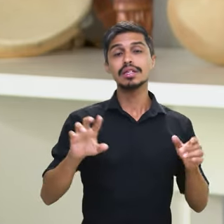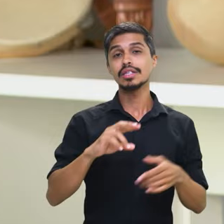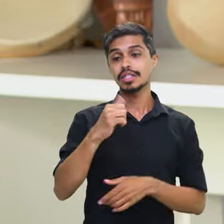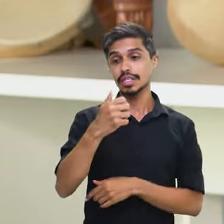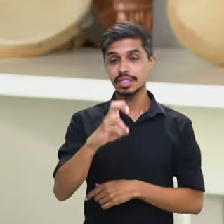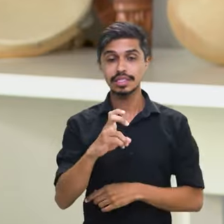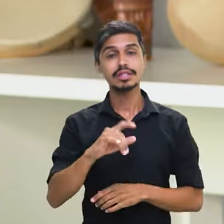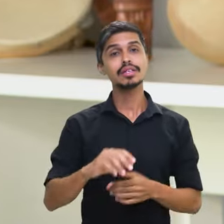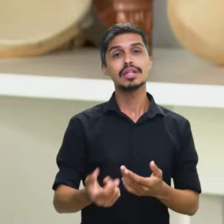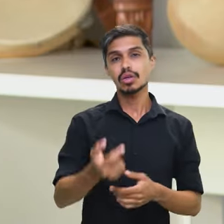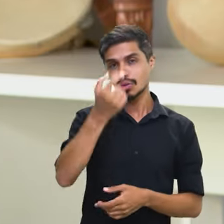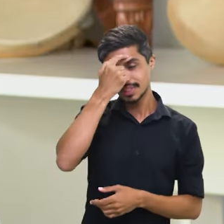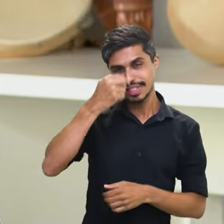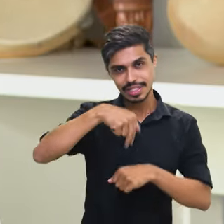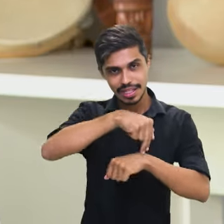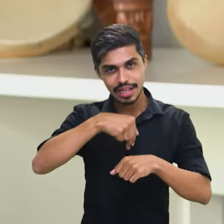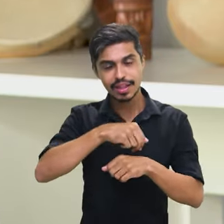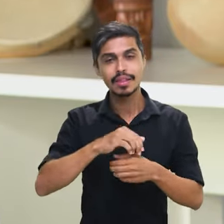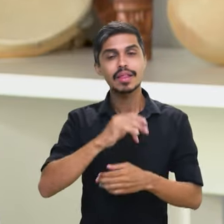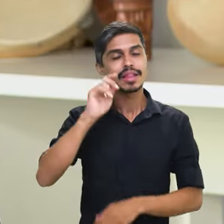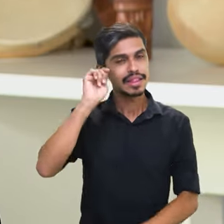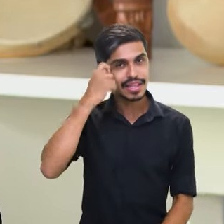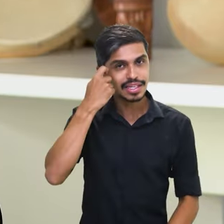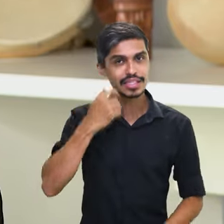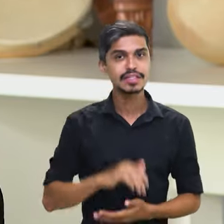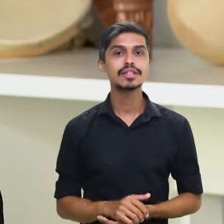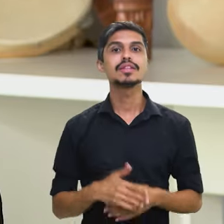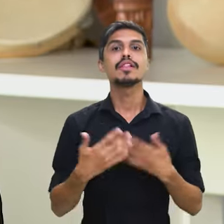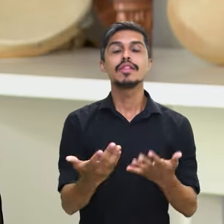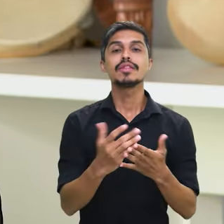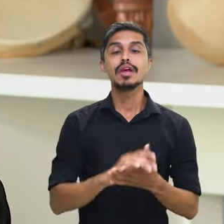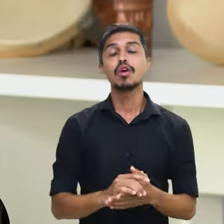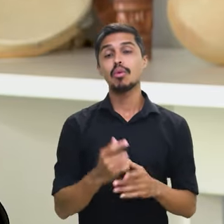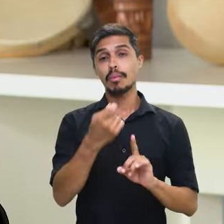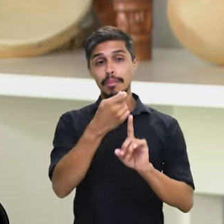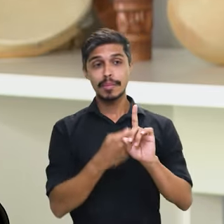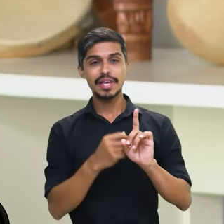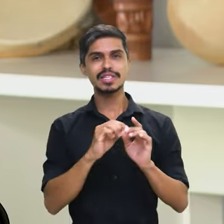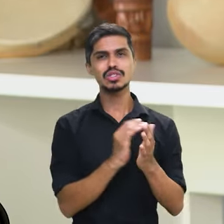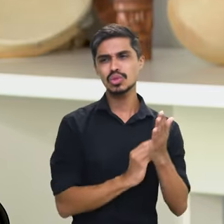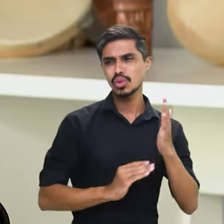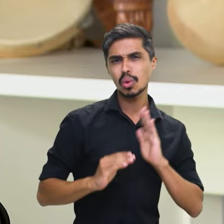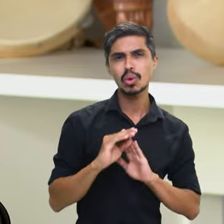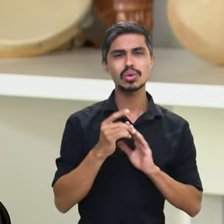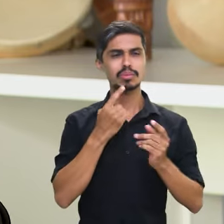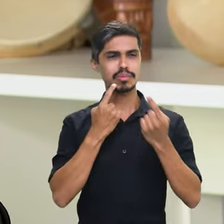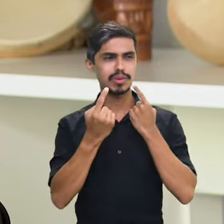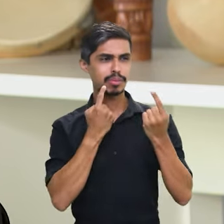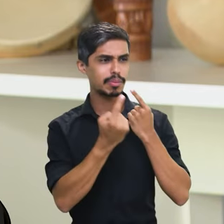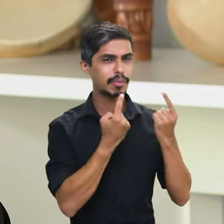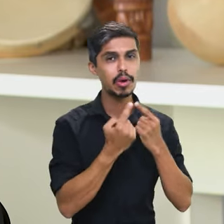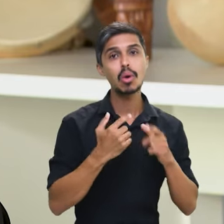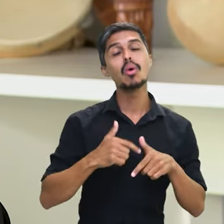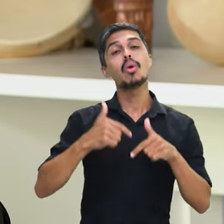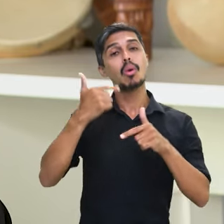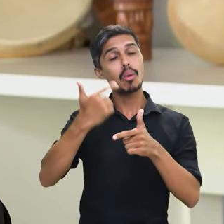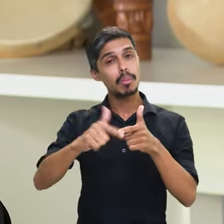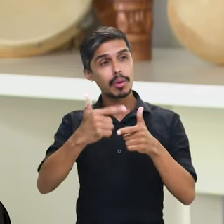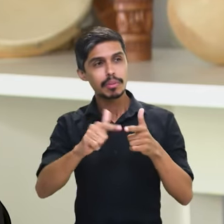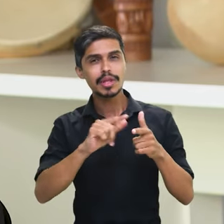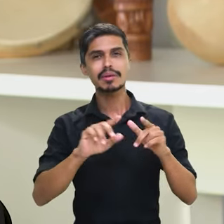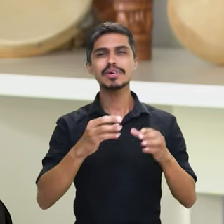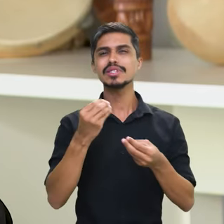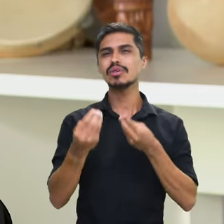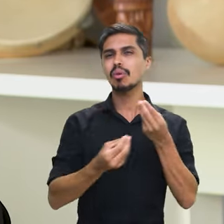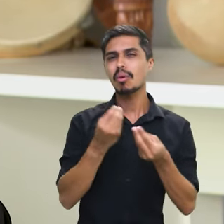Negra. E 22, a Revolta da Chibata. Então, um mês para que o Brasil discuta a problemática, as